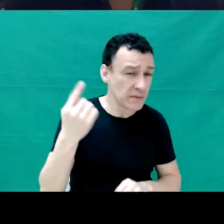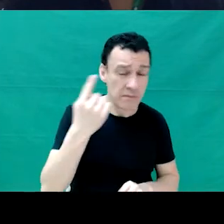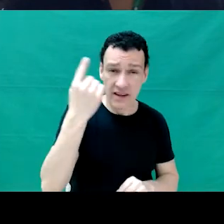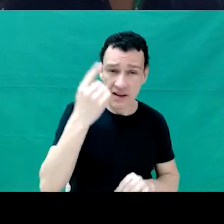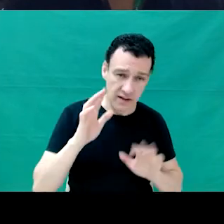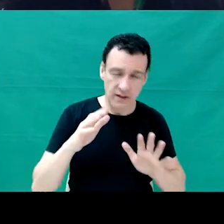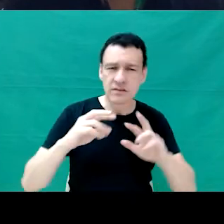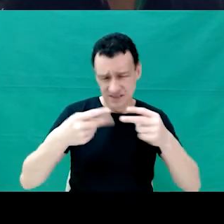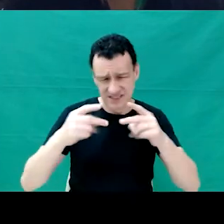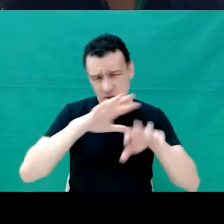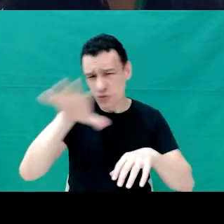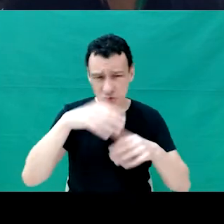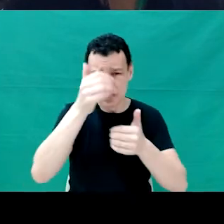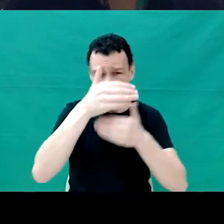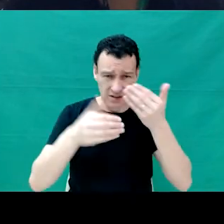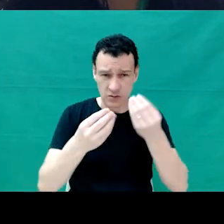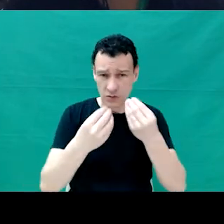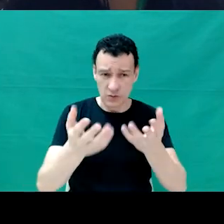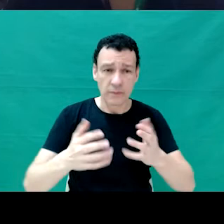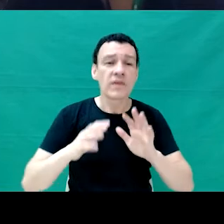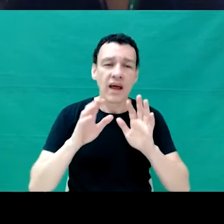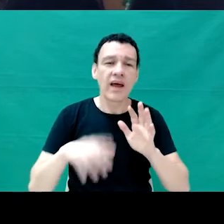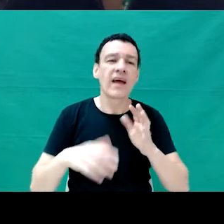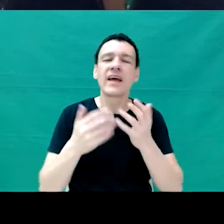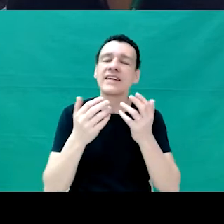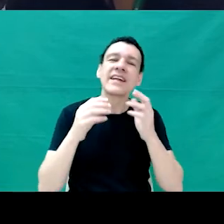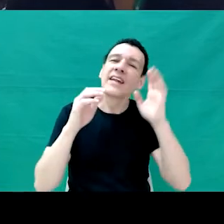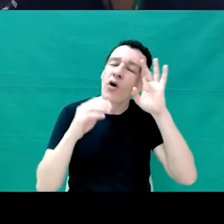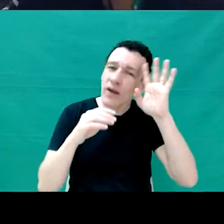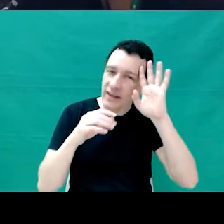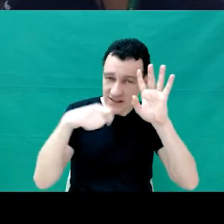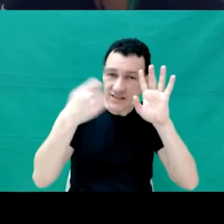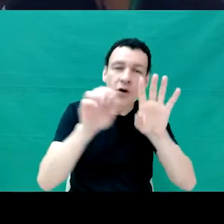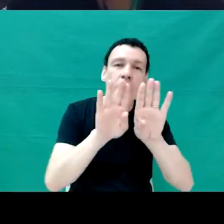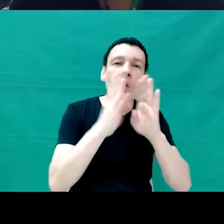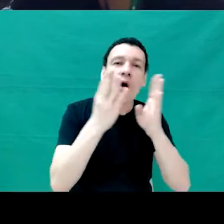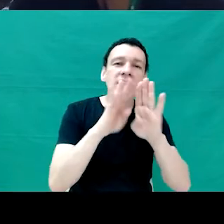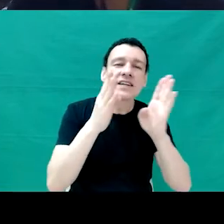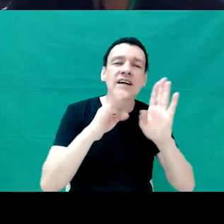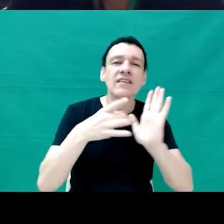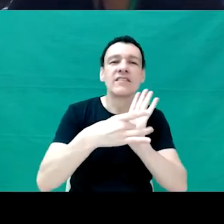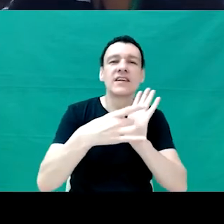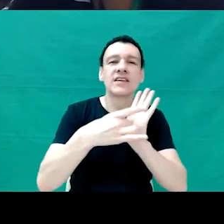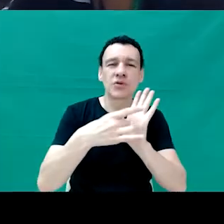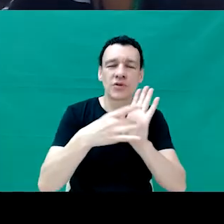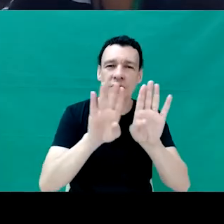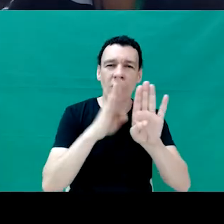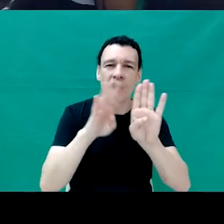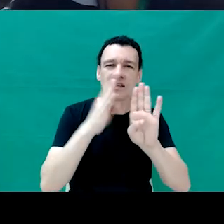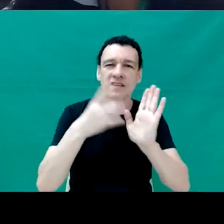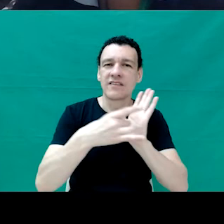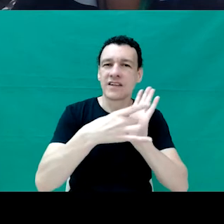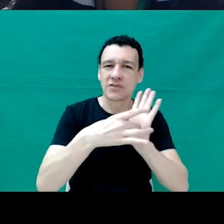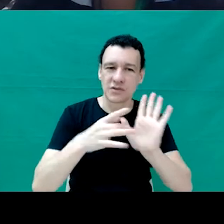são as teorias das portas de vidro. Essa teoria é uma teoria que a fundadora de um evento que chama